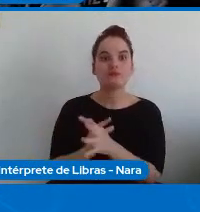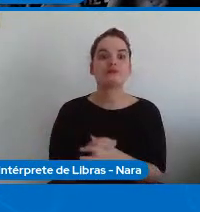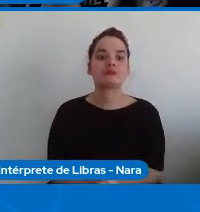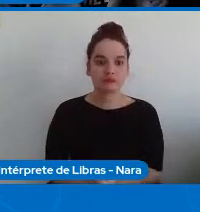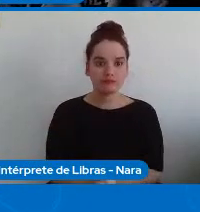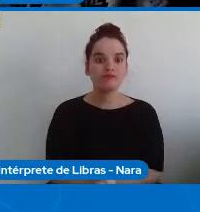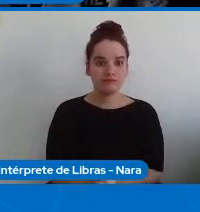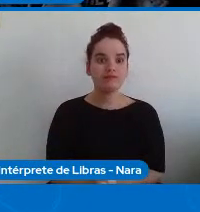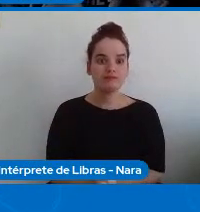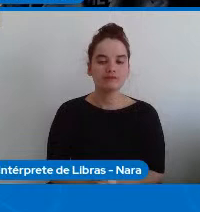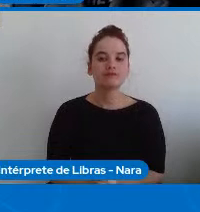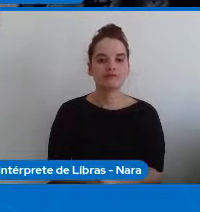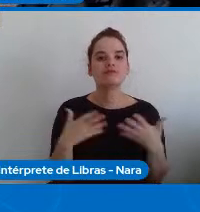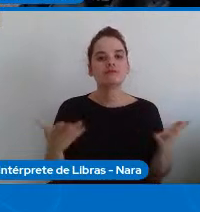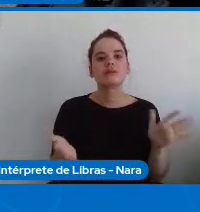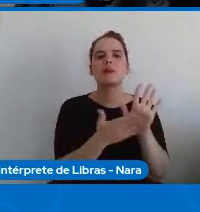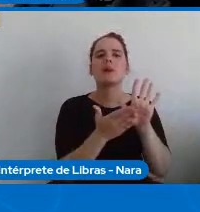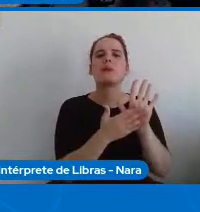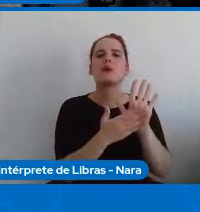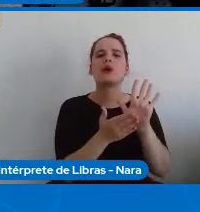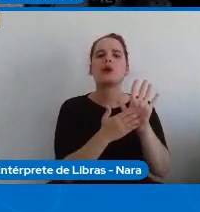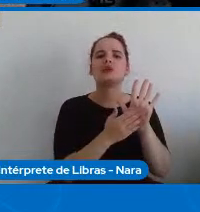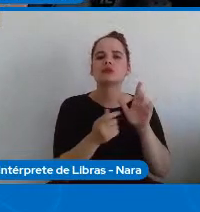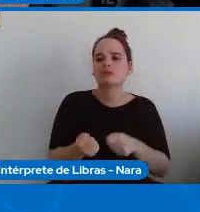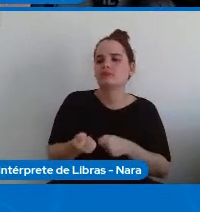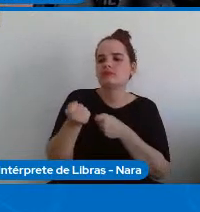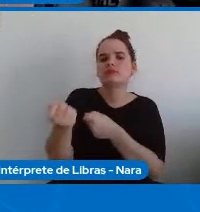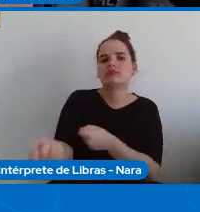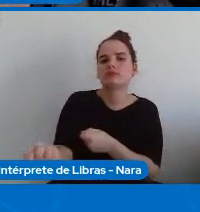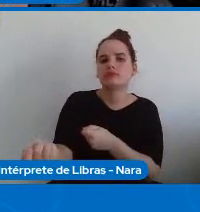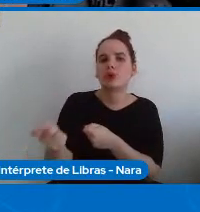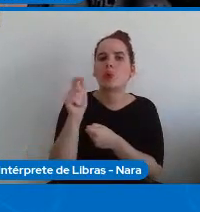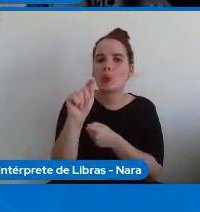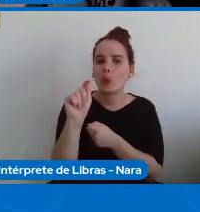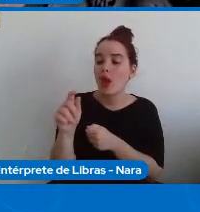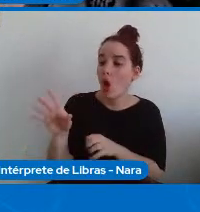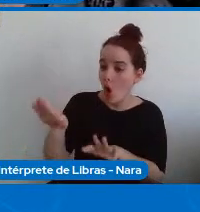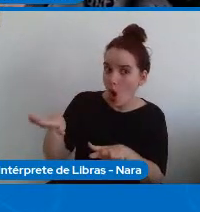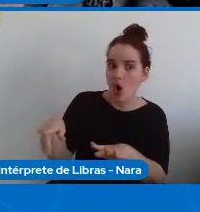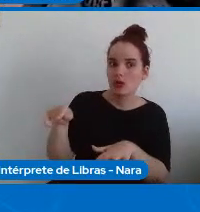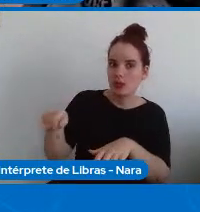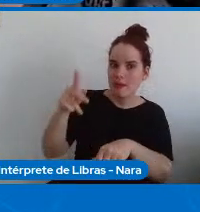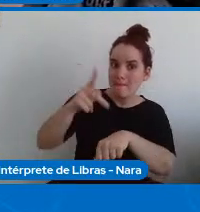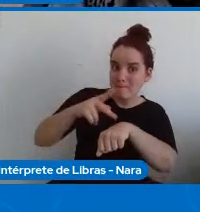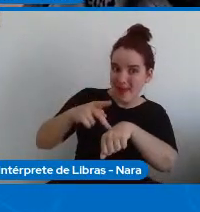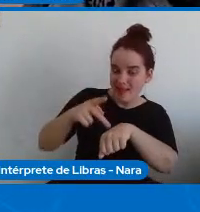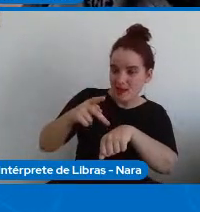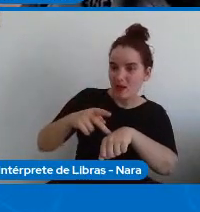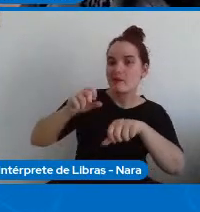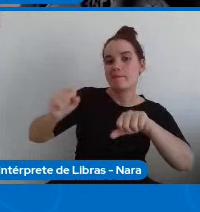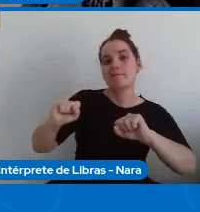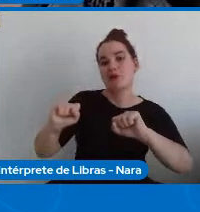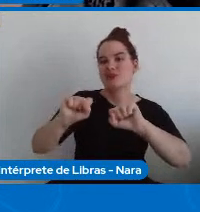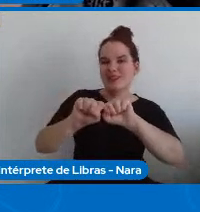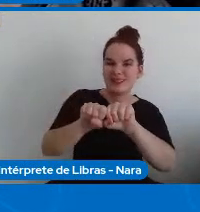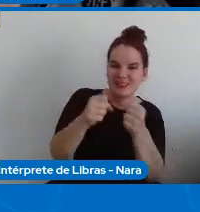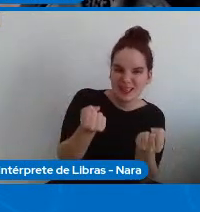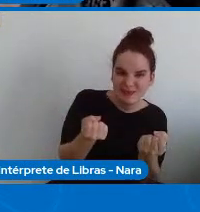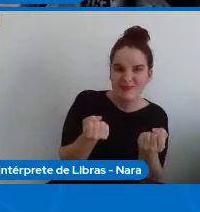e o propósito era, olha, com o machado de pedra ele é mais frágil, ele tem uma